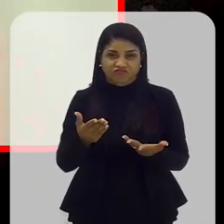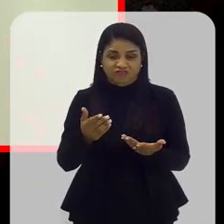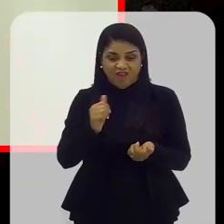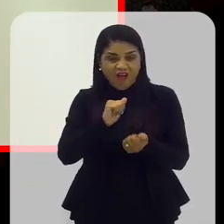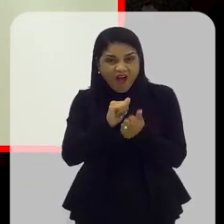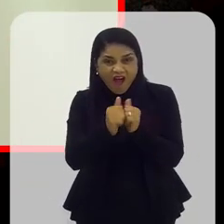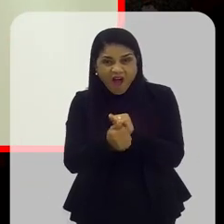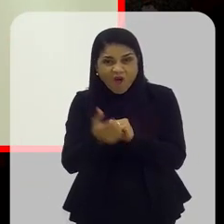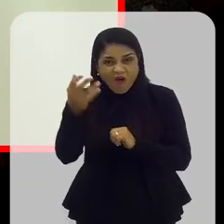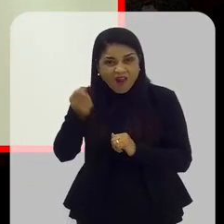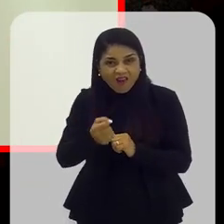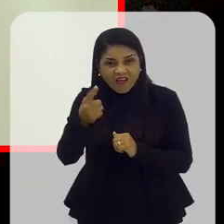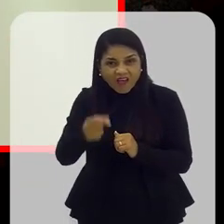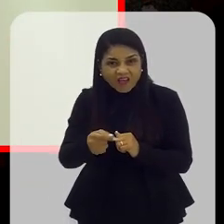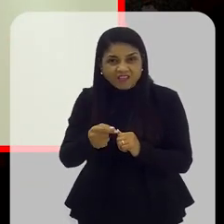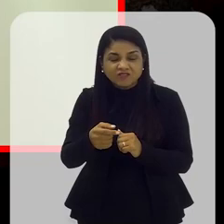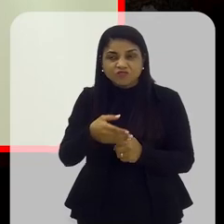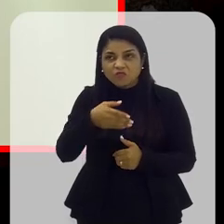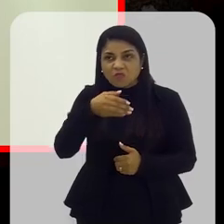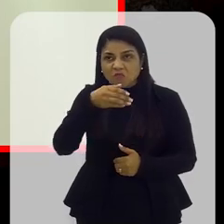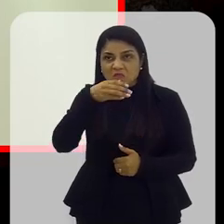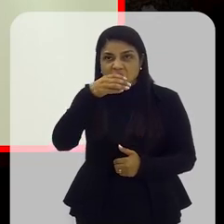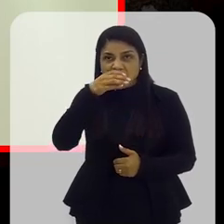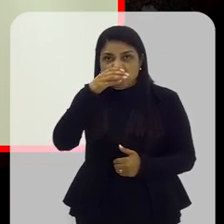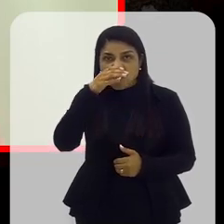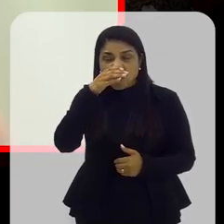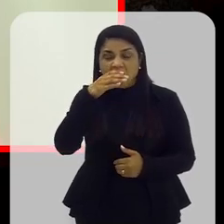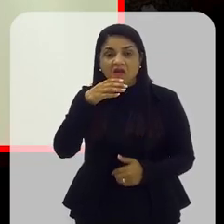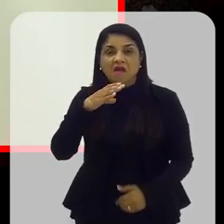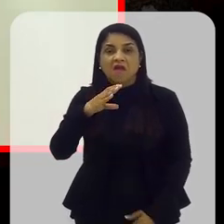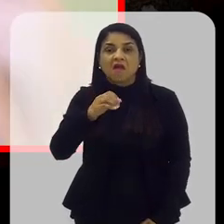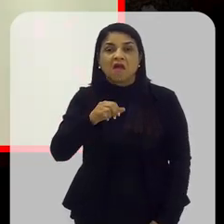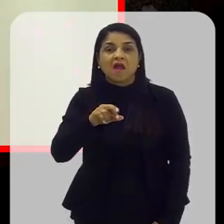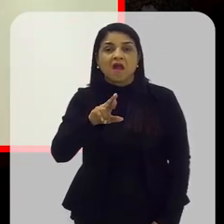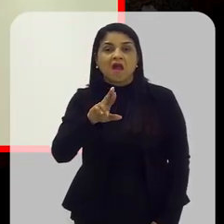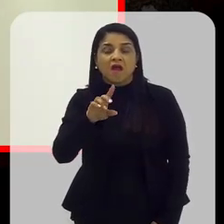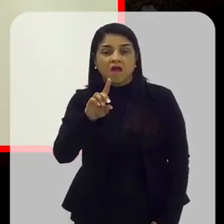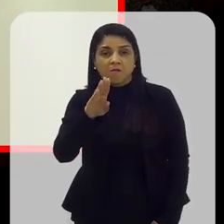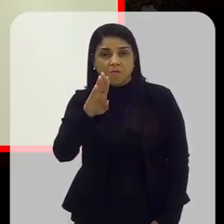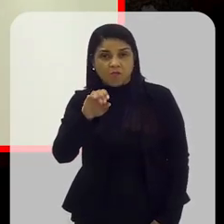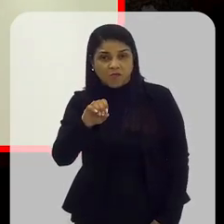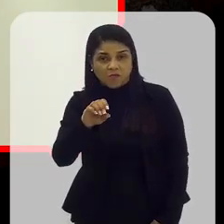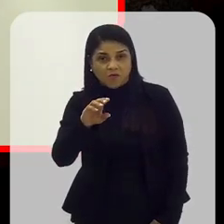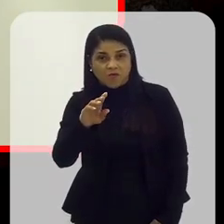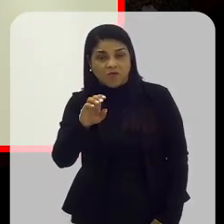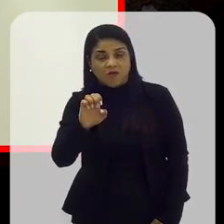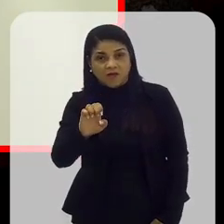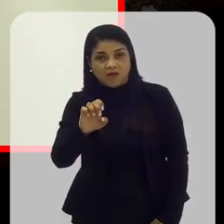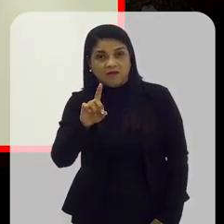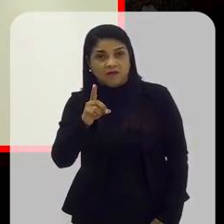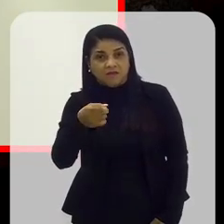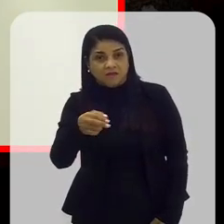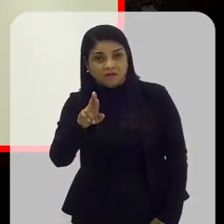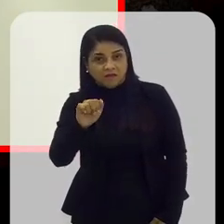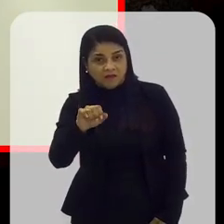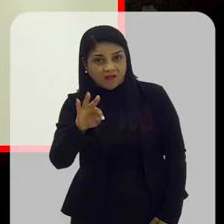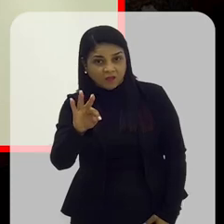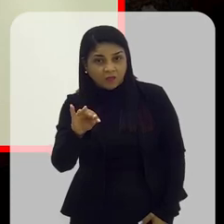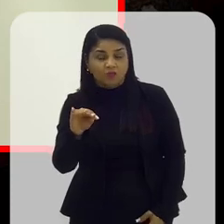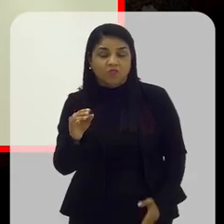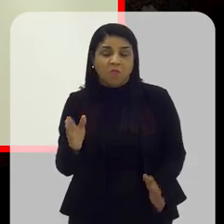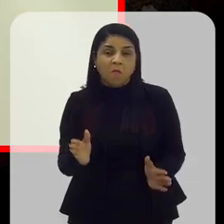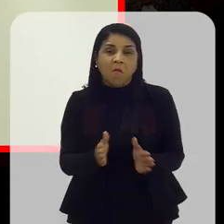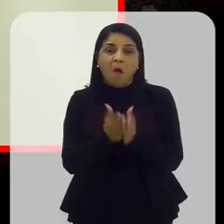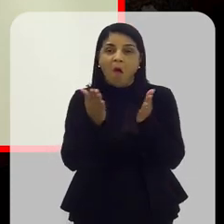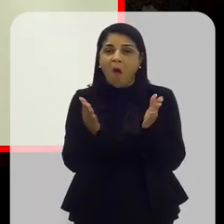bebida que ela vai tomar, que muitas vezes é rica em carboidrato, e pobres em cálcio e proteína, ou seja, não vai fornecer